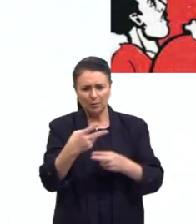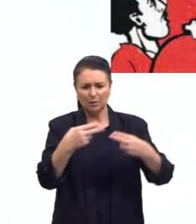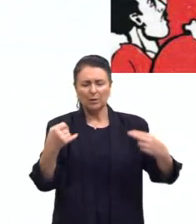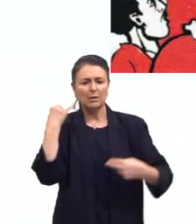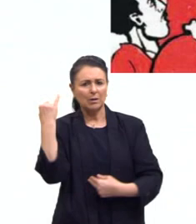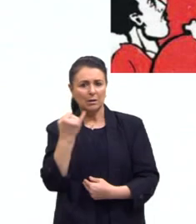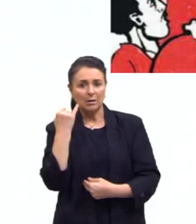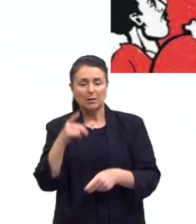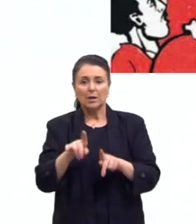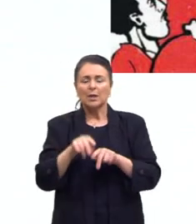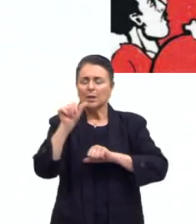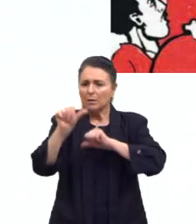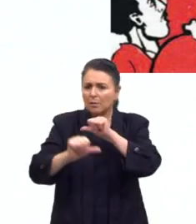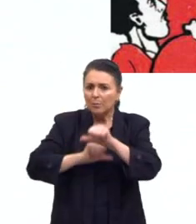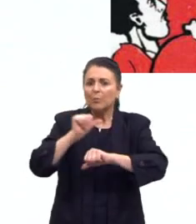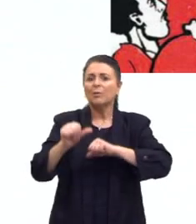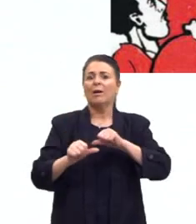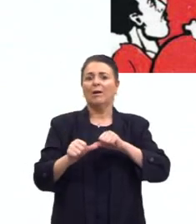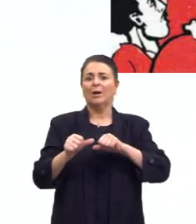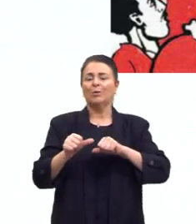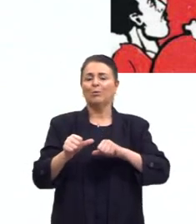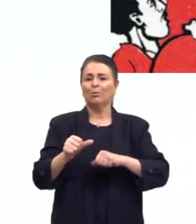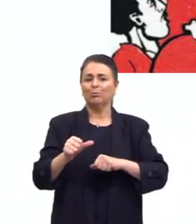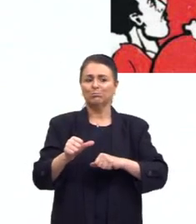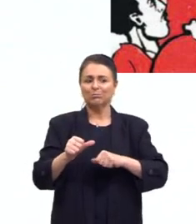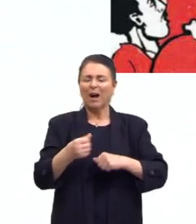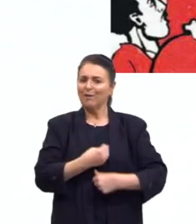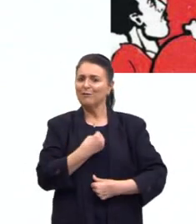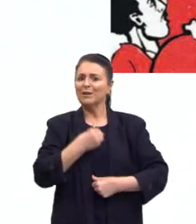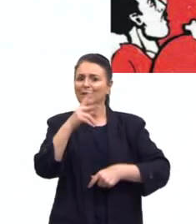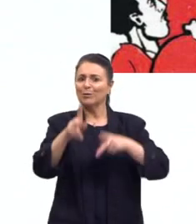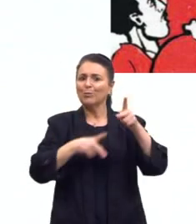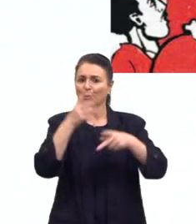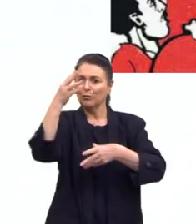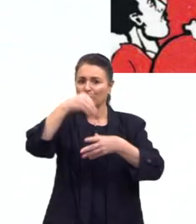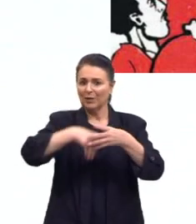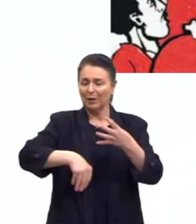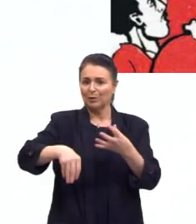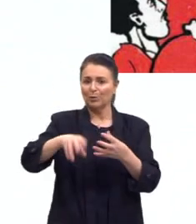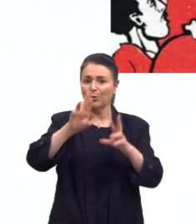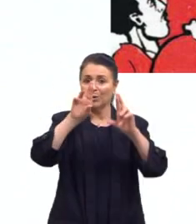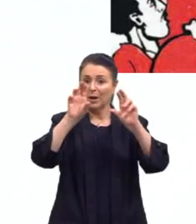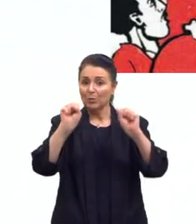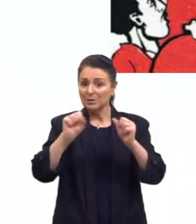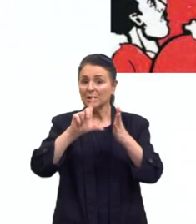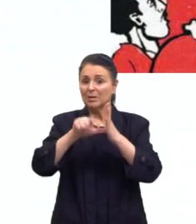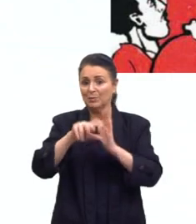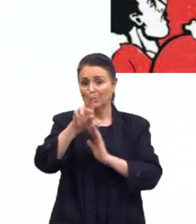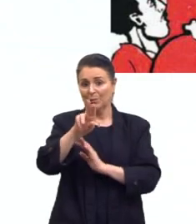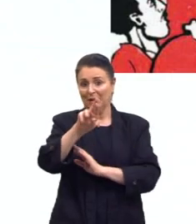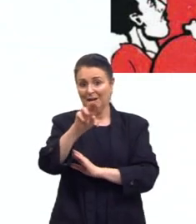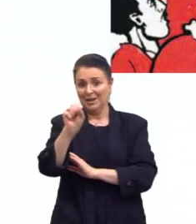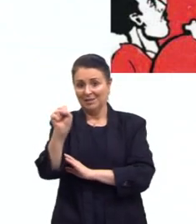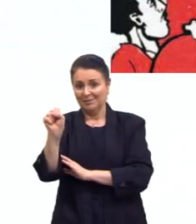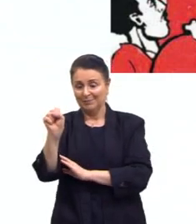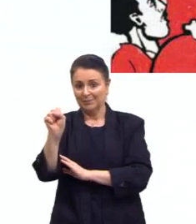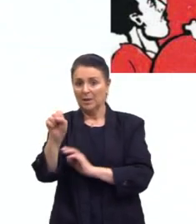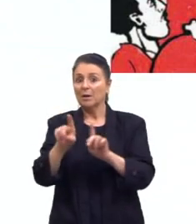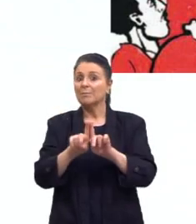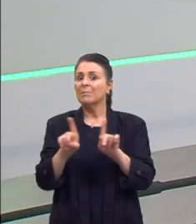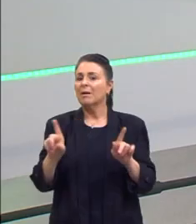importantes e mudaram a condição do povo na Rússia e depois na União Soviética. Mas,